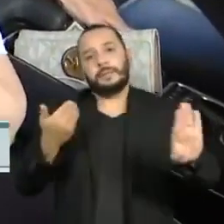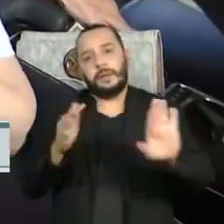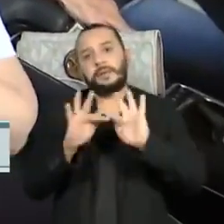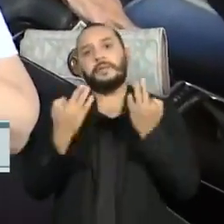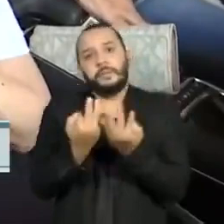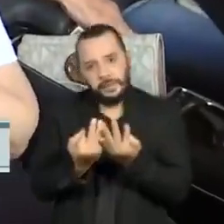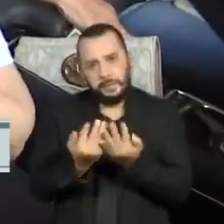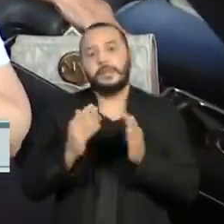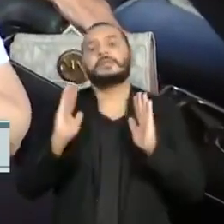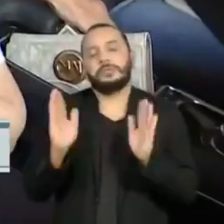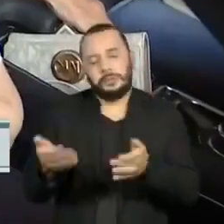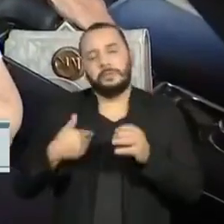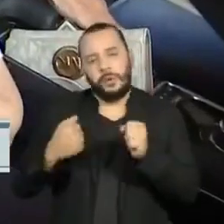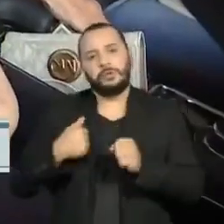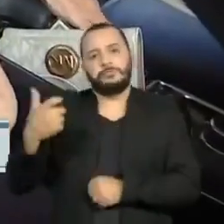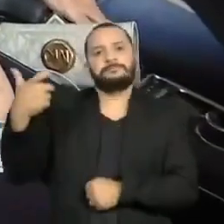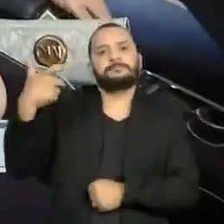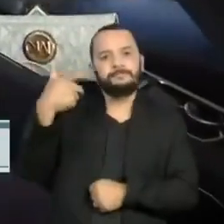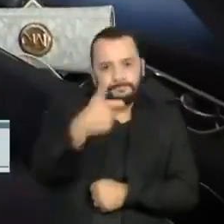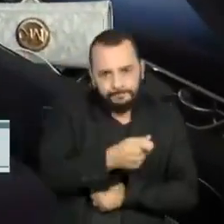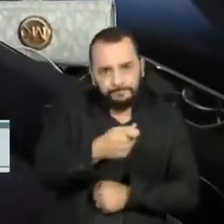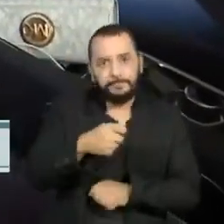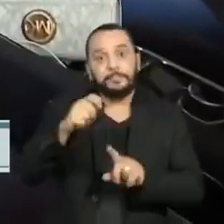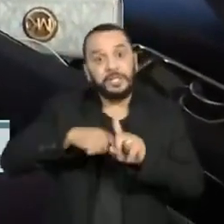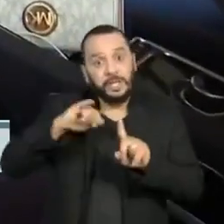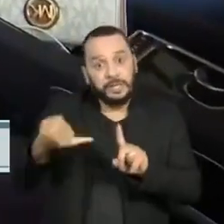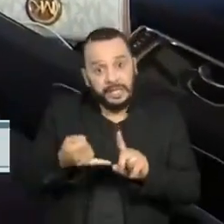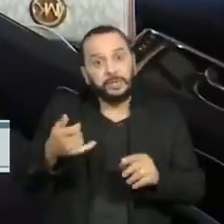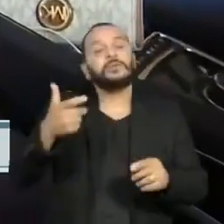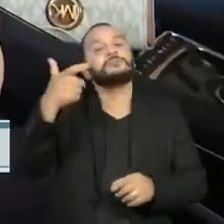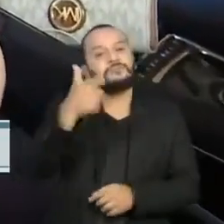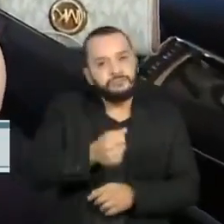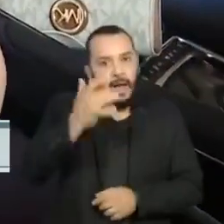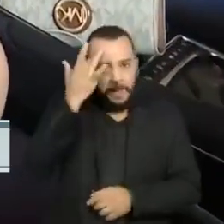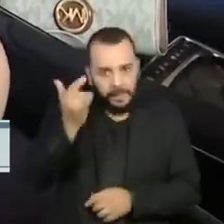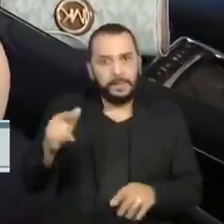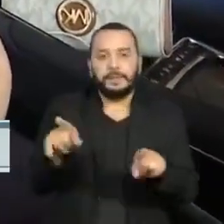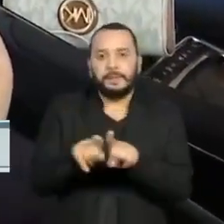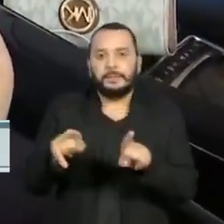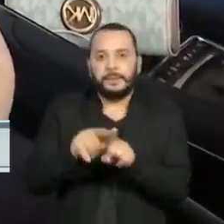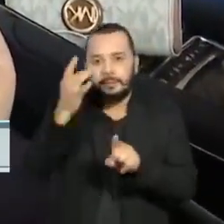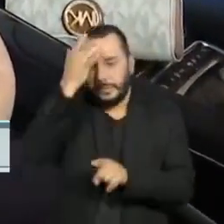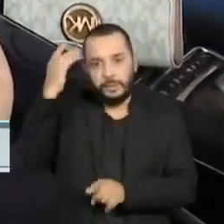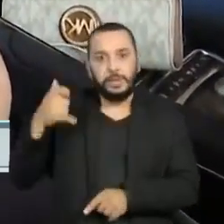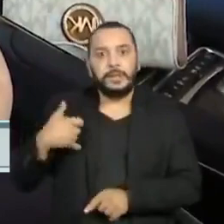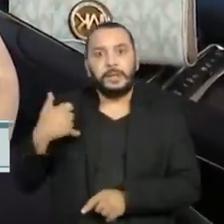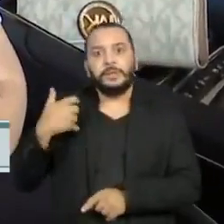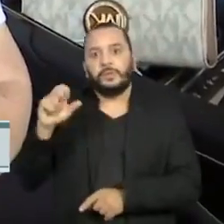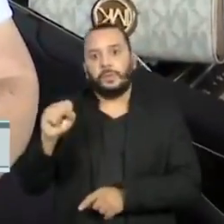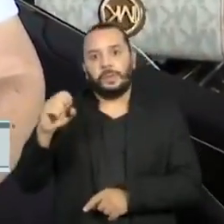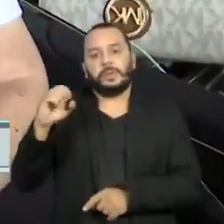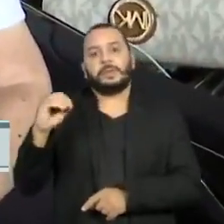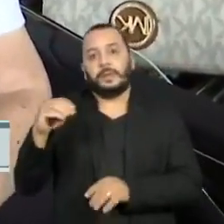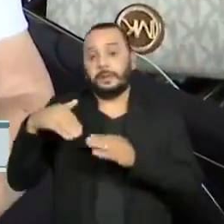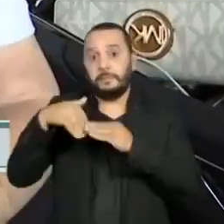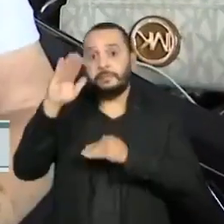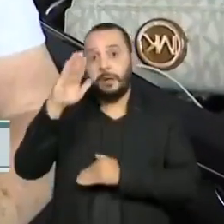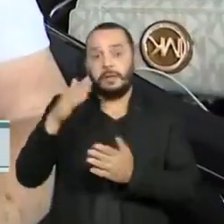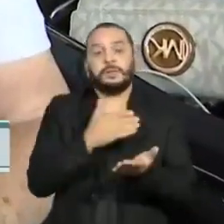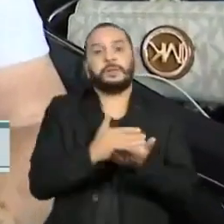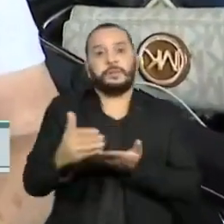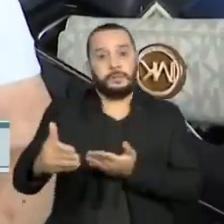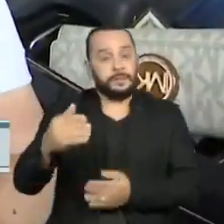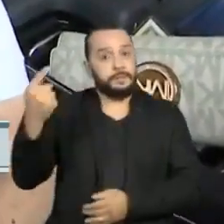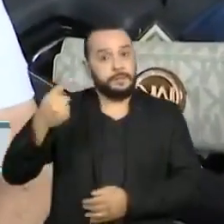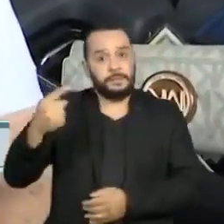e vão tomar a segunda dose também a partir de amanhã. Os idosos com 80 anos ou mais serão vacinados a partir de